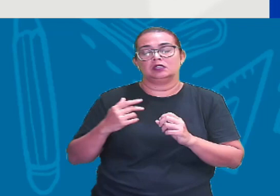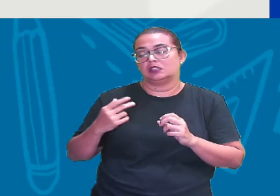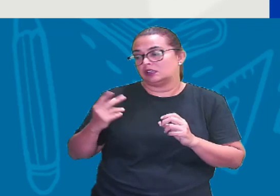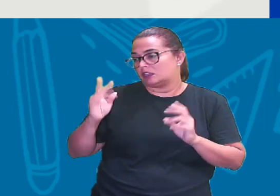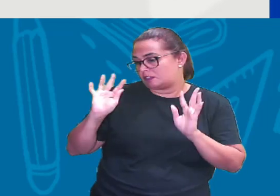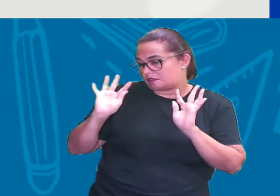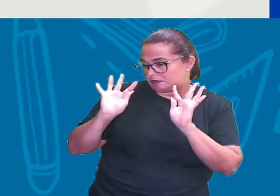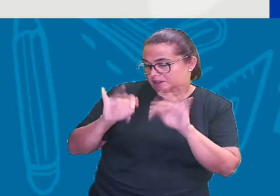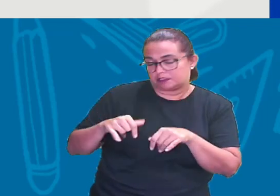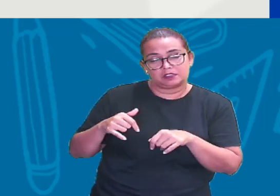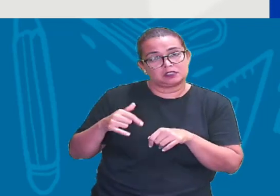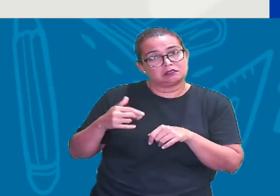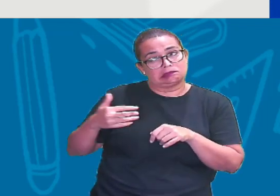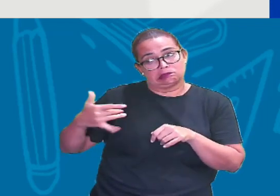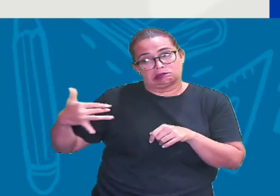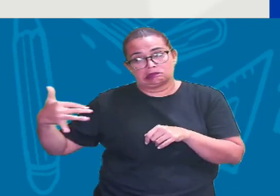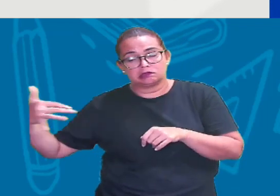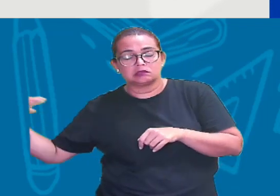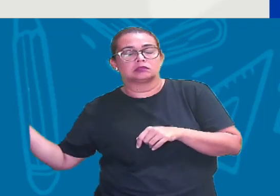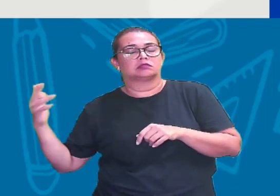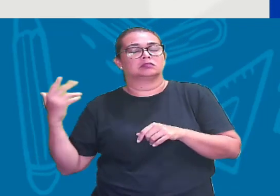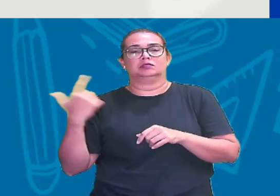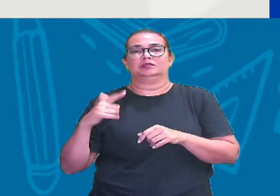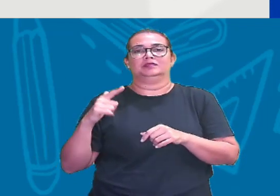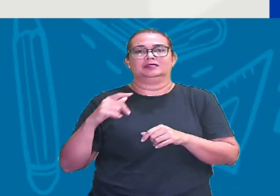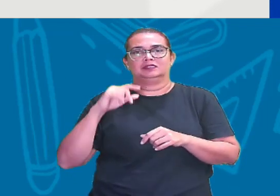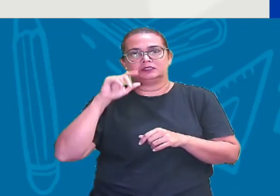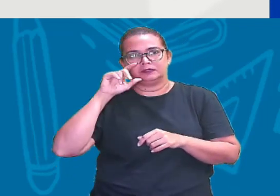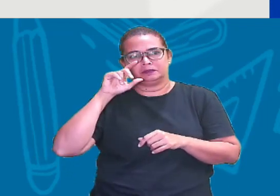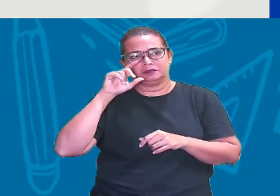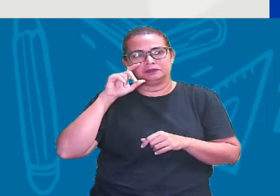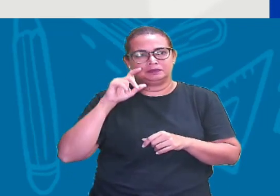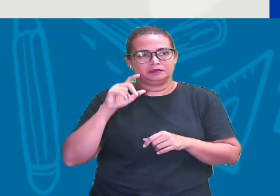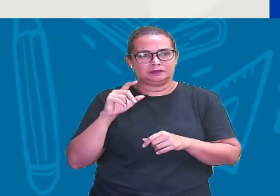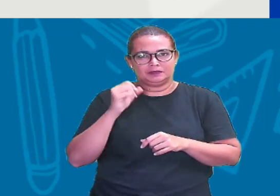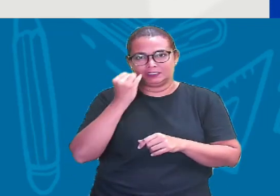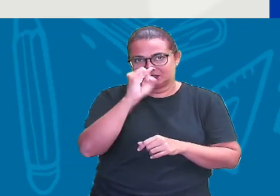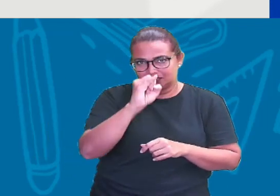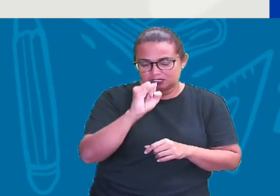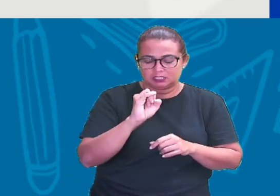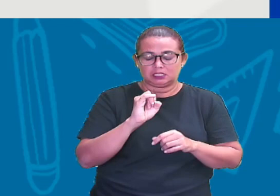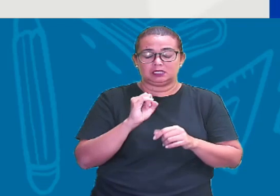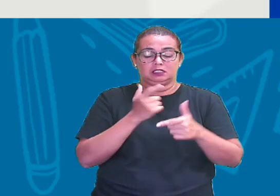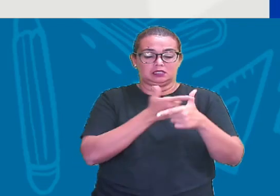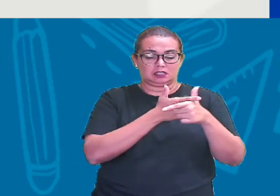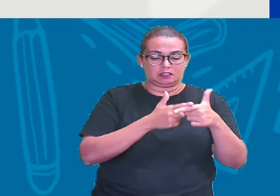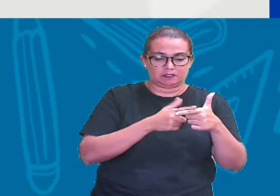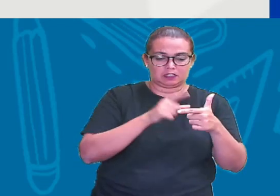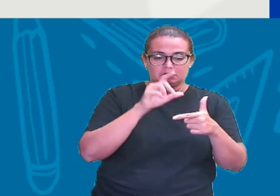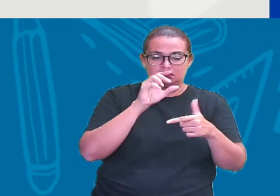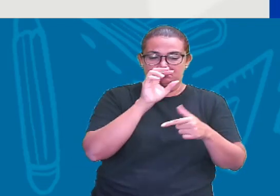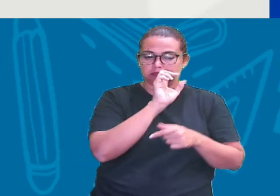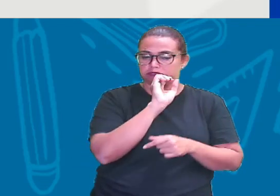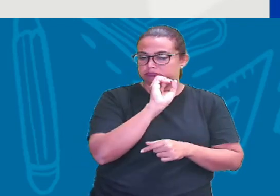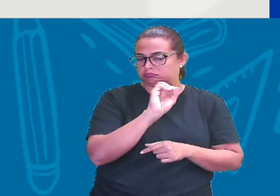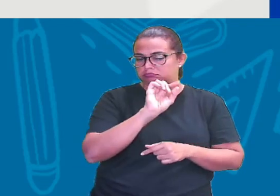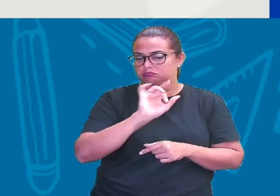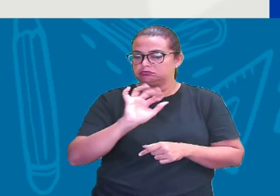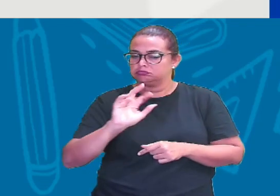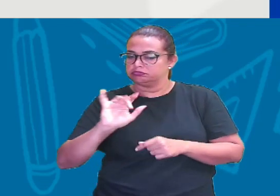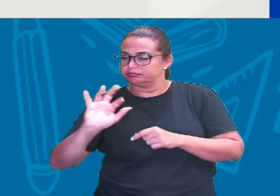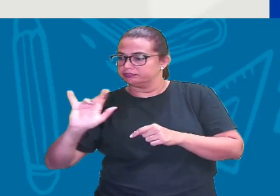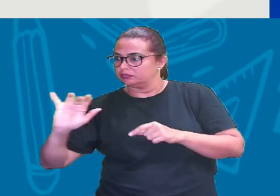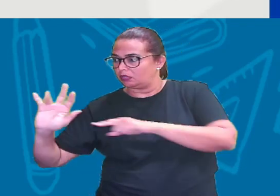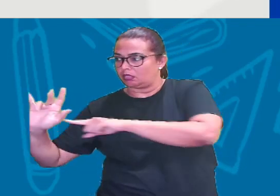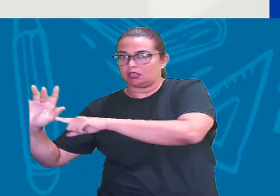Infinito Tá certo? Quando ele se transforma Em um número Infinito Ele pode ser Uma dízima